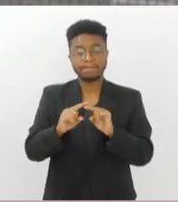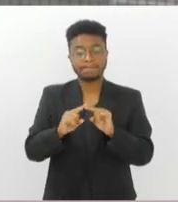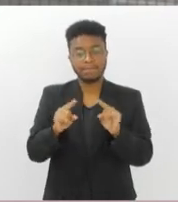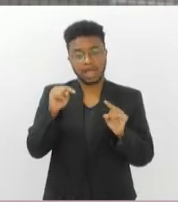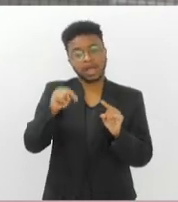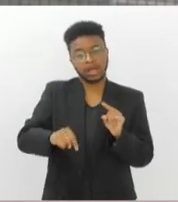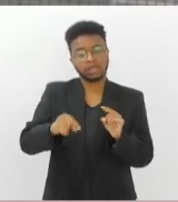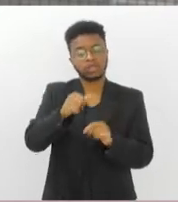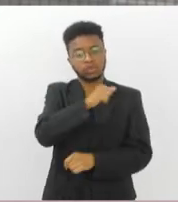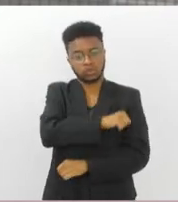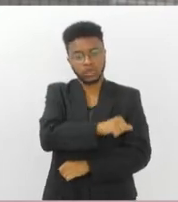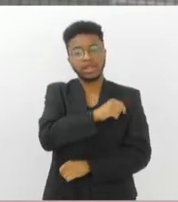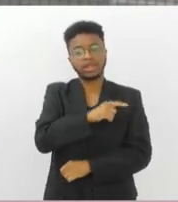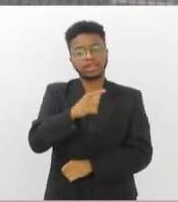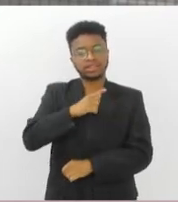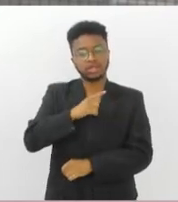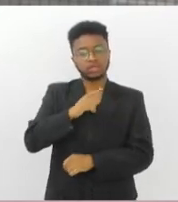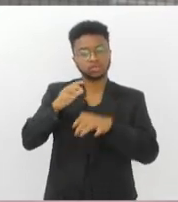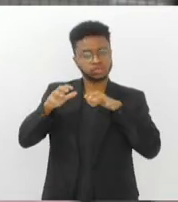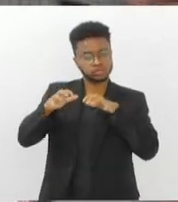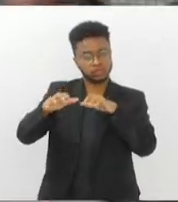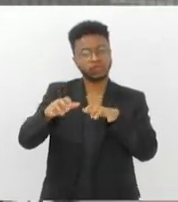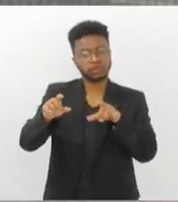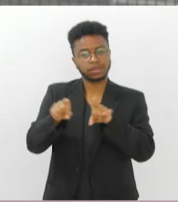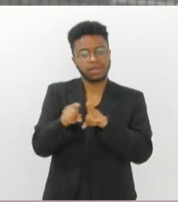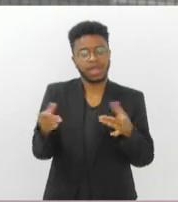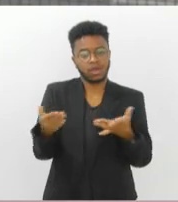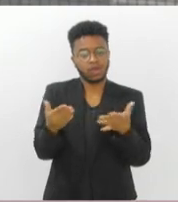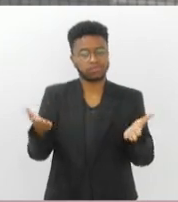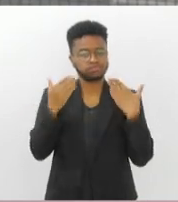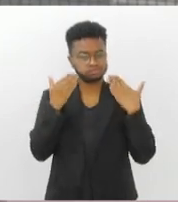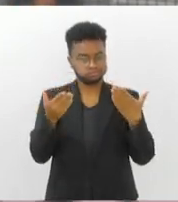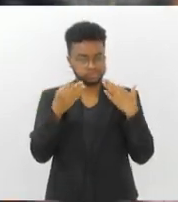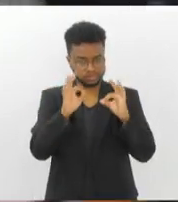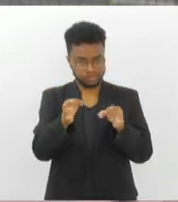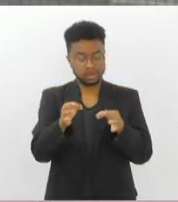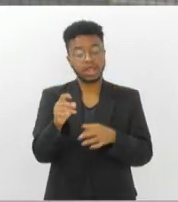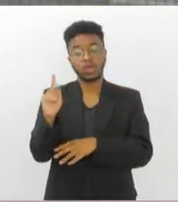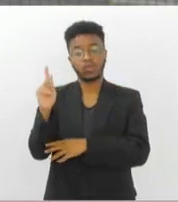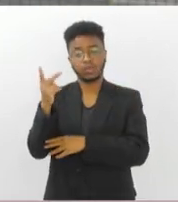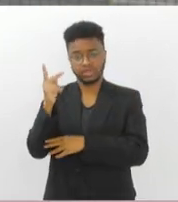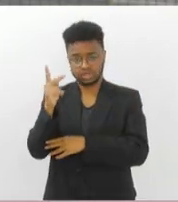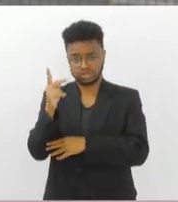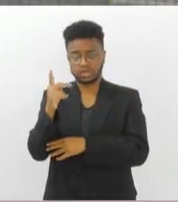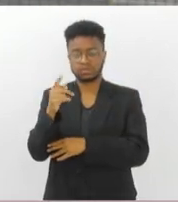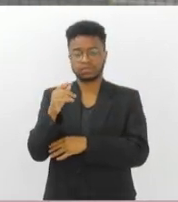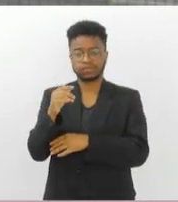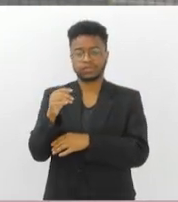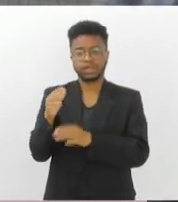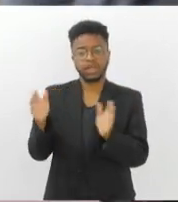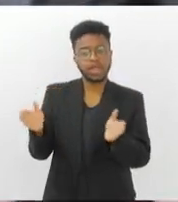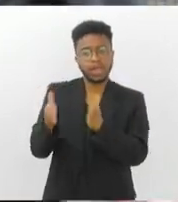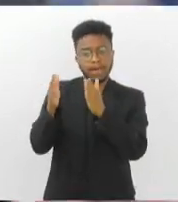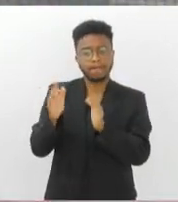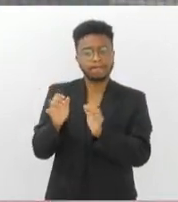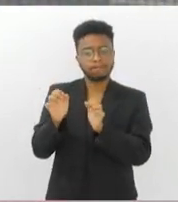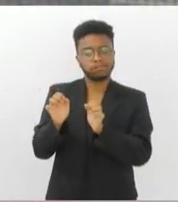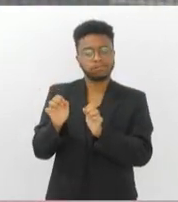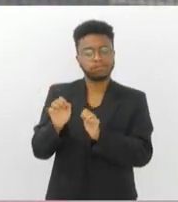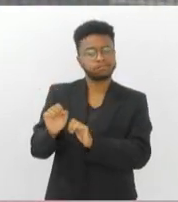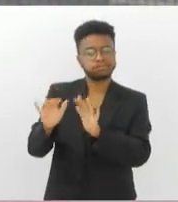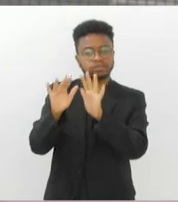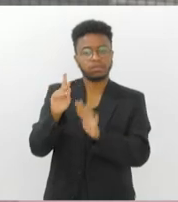veraninho com temperaturas elevadas. O hidrogênio é uma fonte poluidora ou é uma fonte limpa?